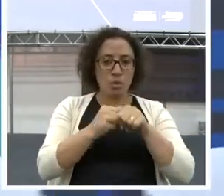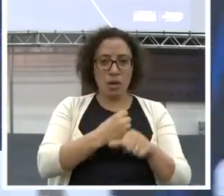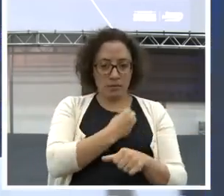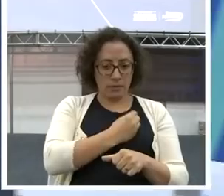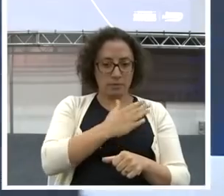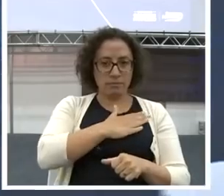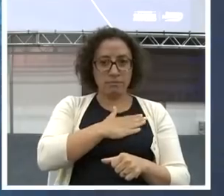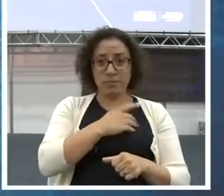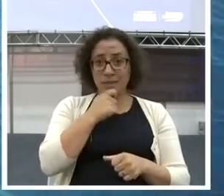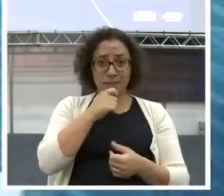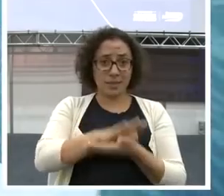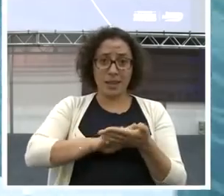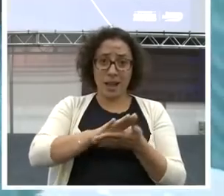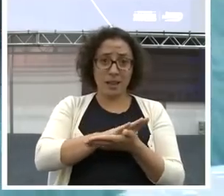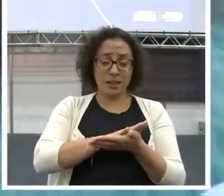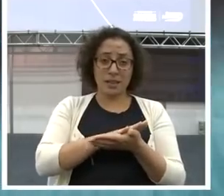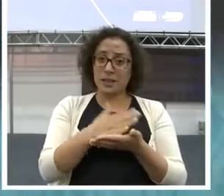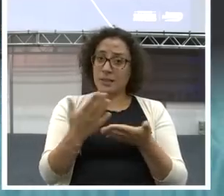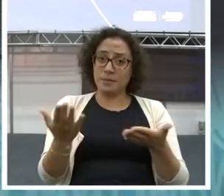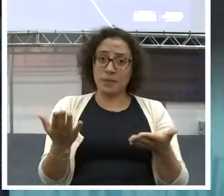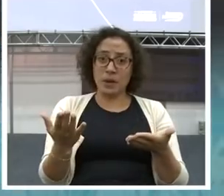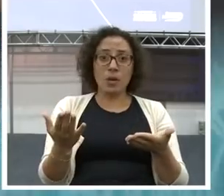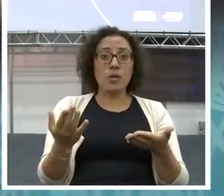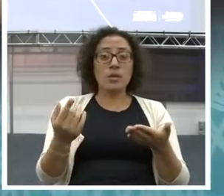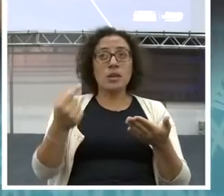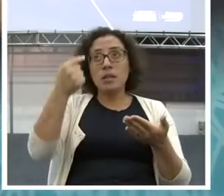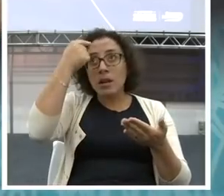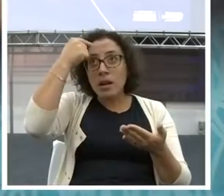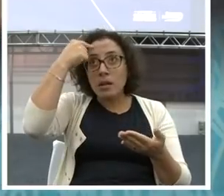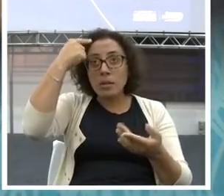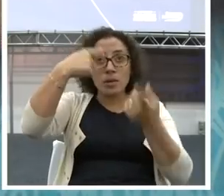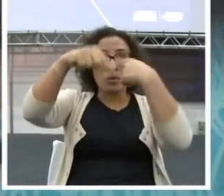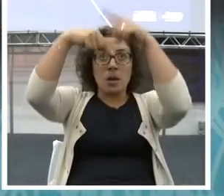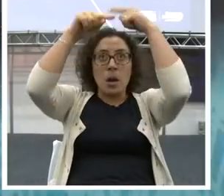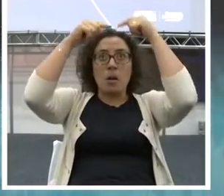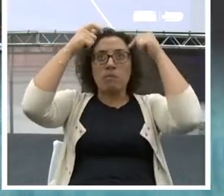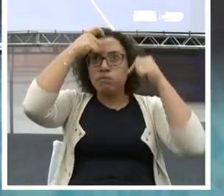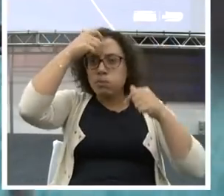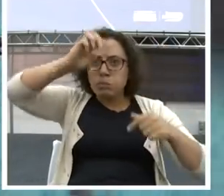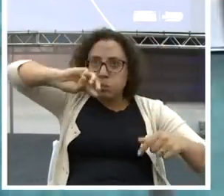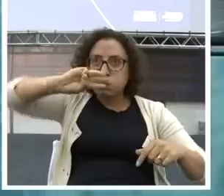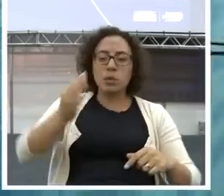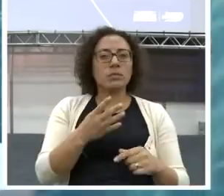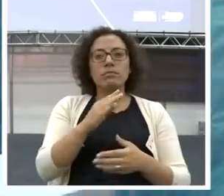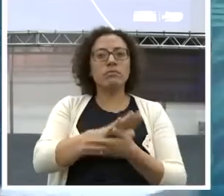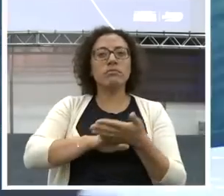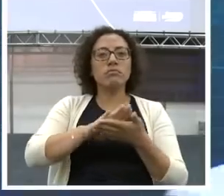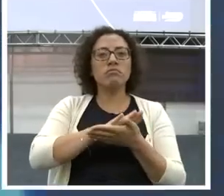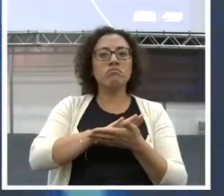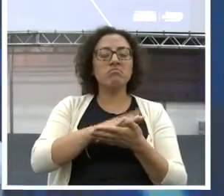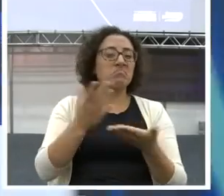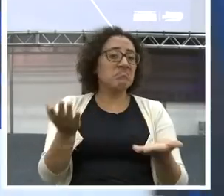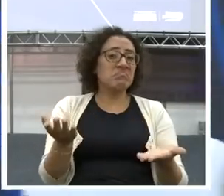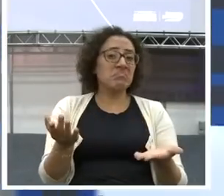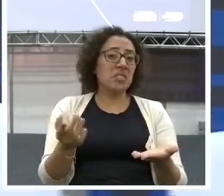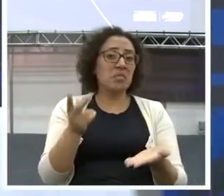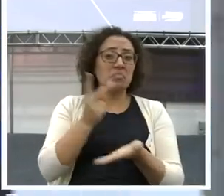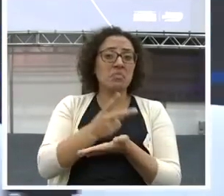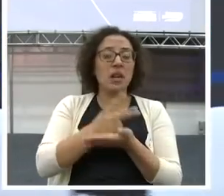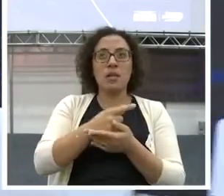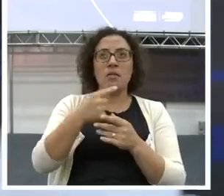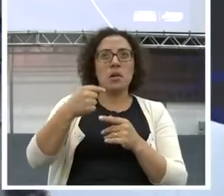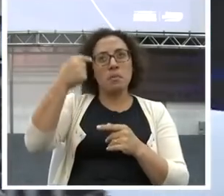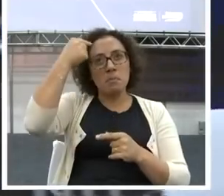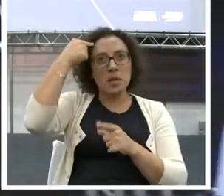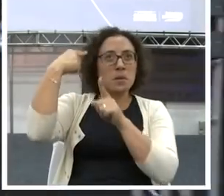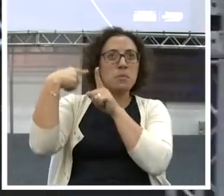Então, você não desenvolve a mente milionária, querido. Mas você fica no poder do pensamento positivo. Vou